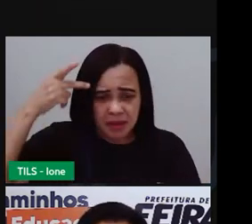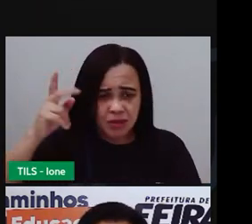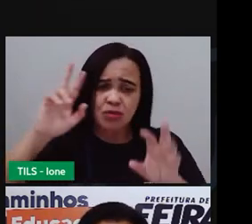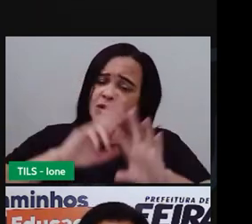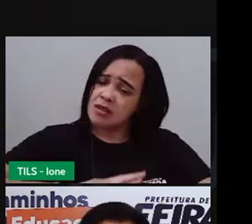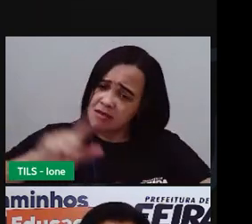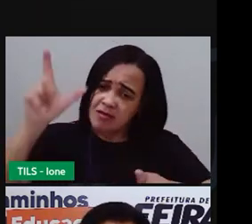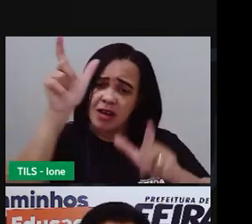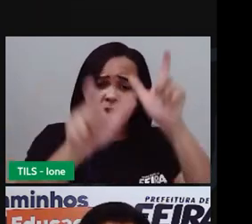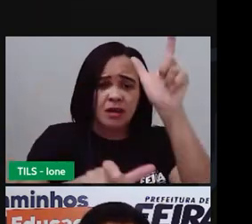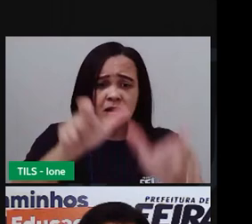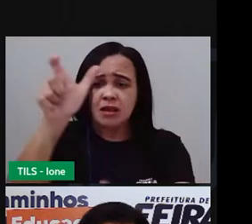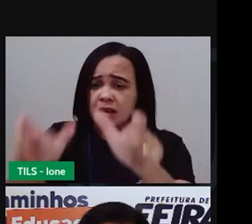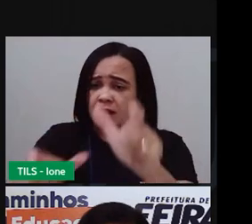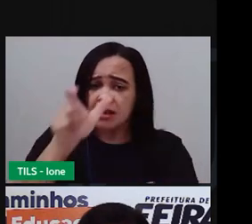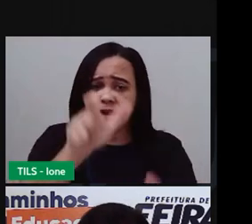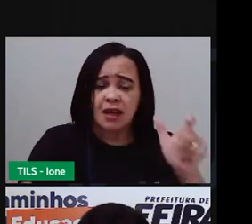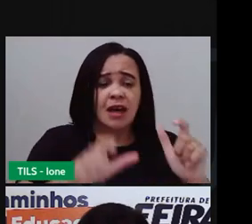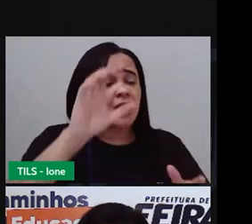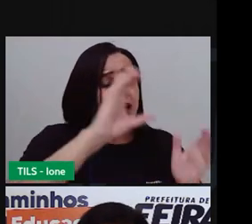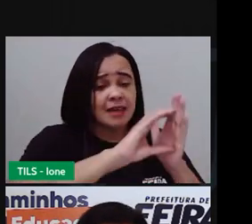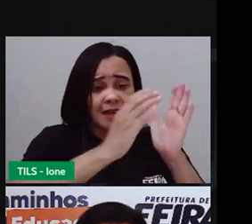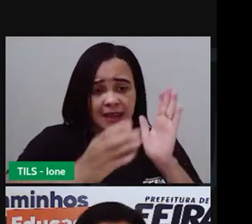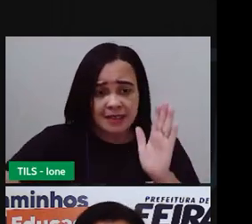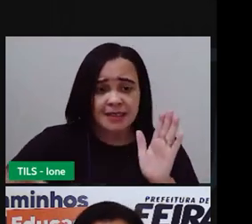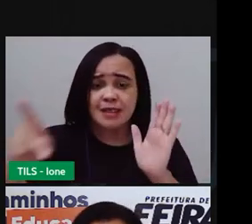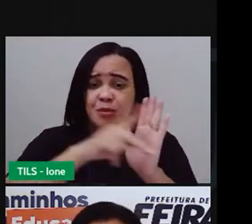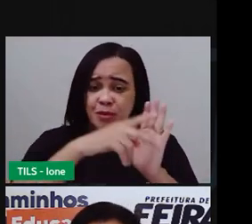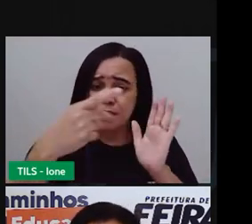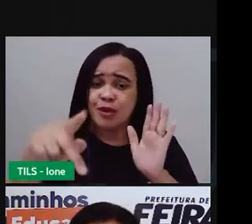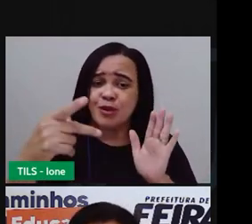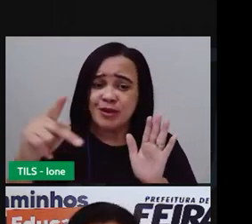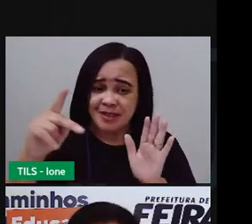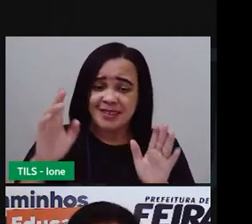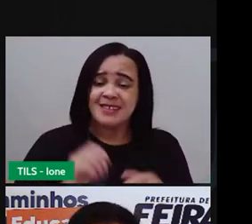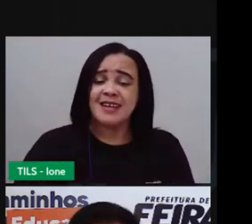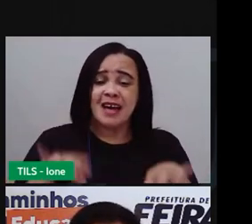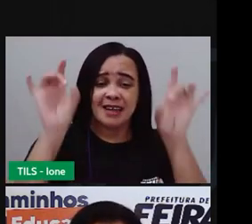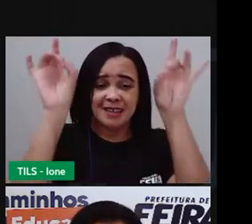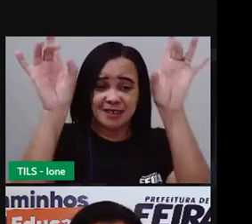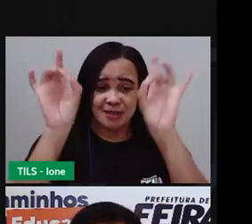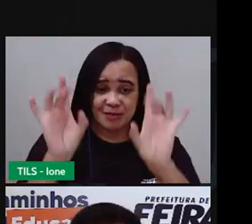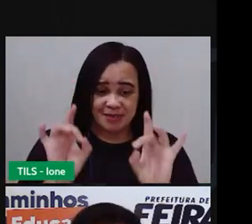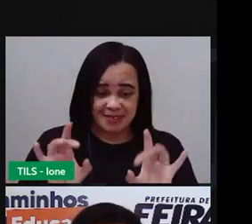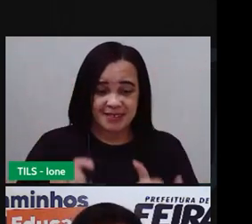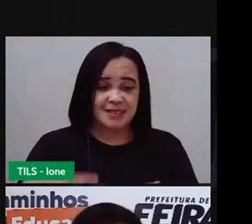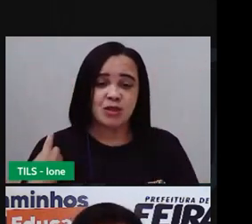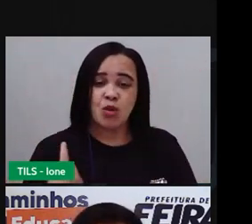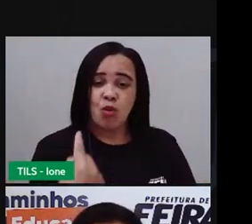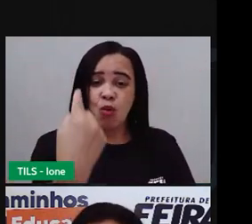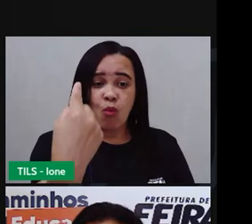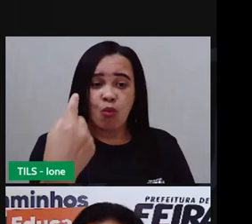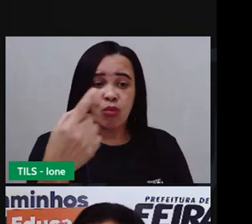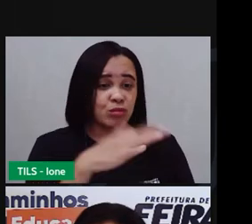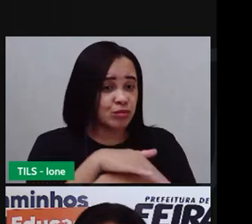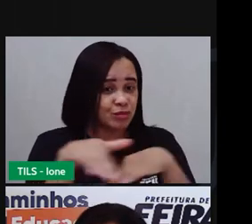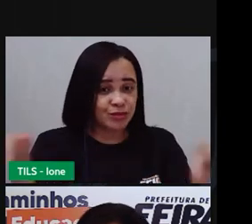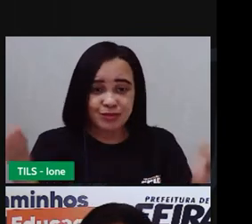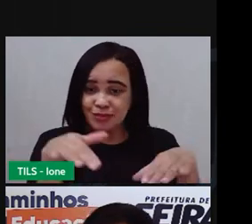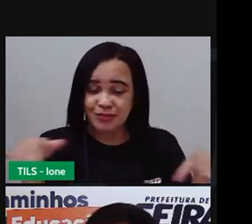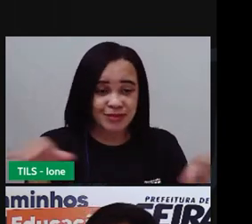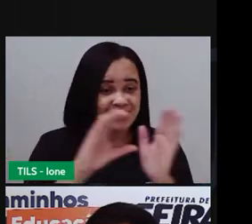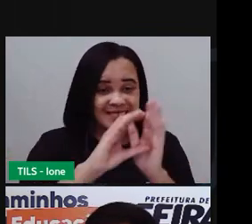cada uma tem uma uma característica que o torna especial único uma